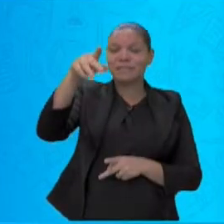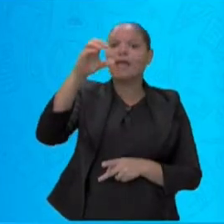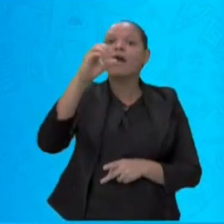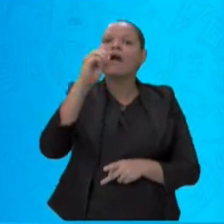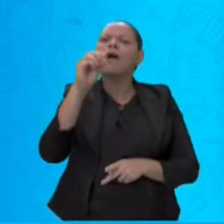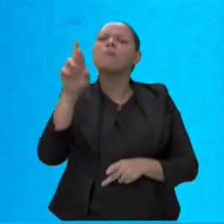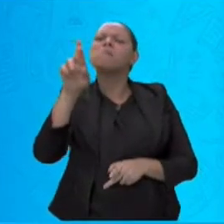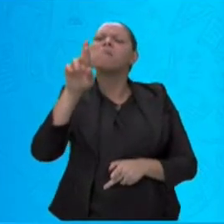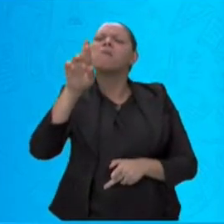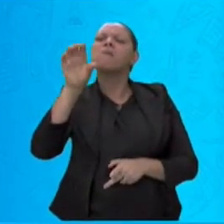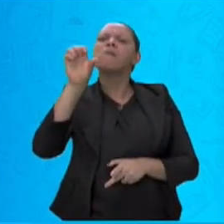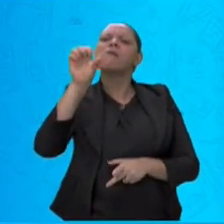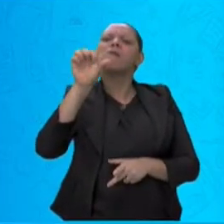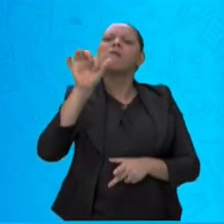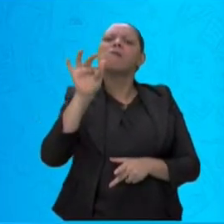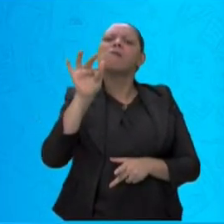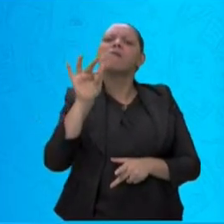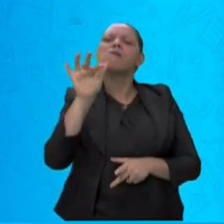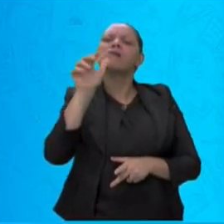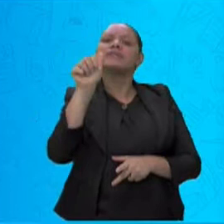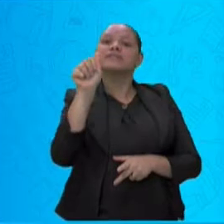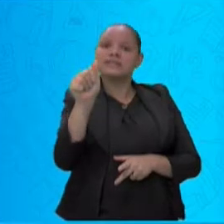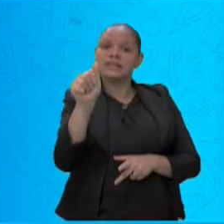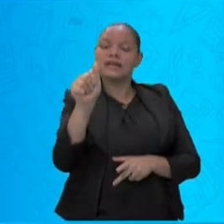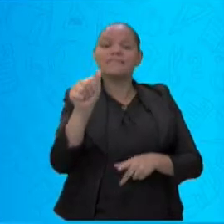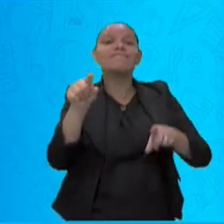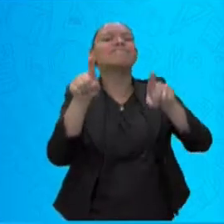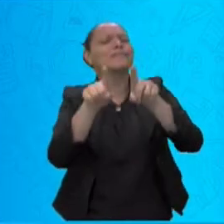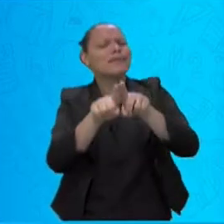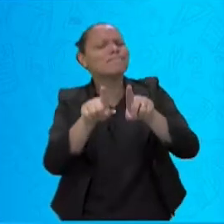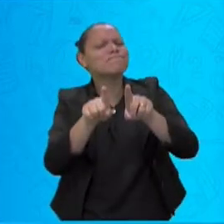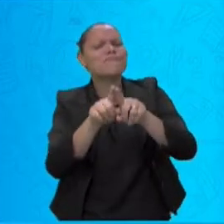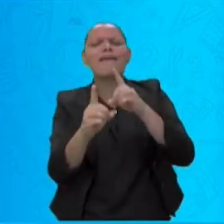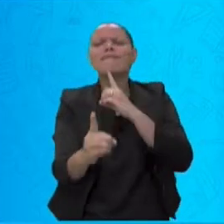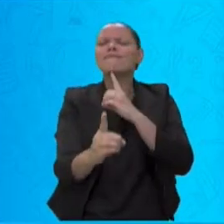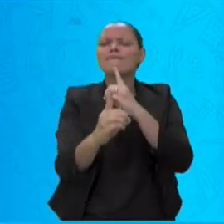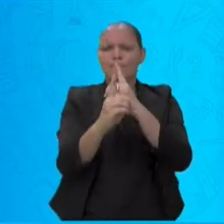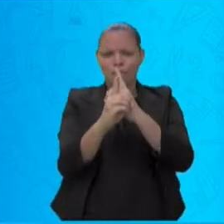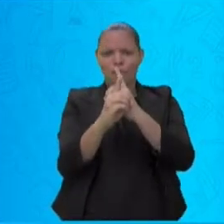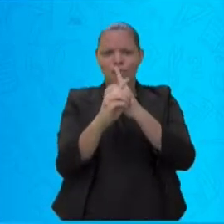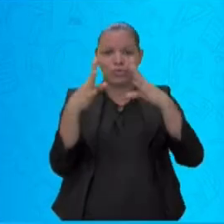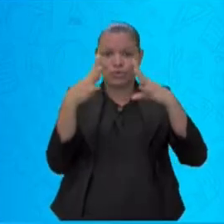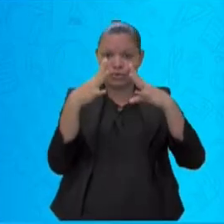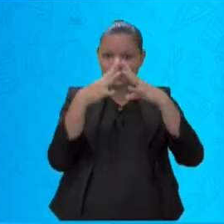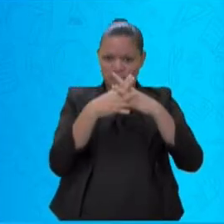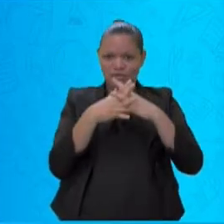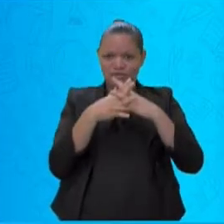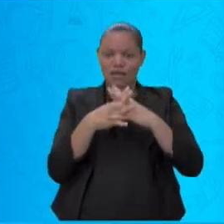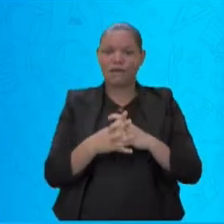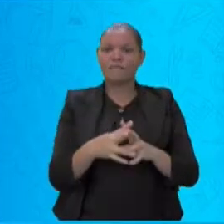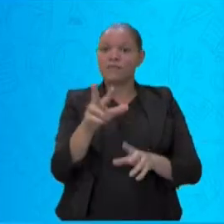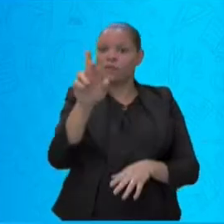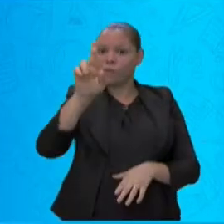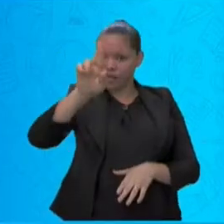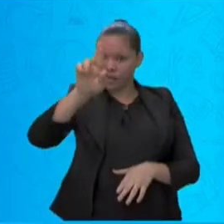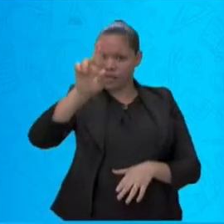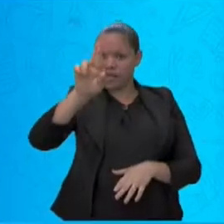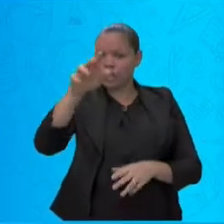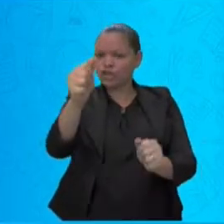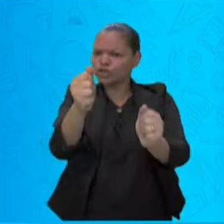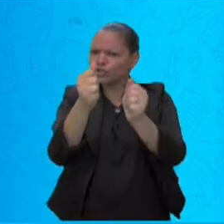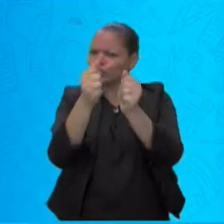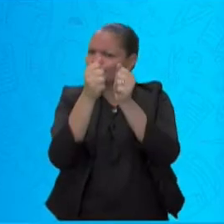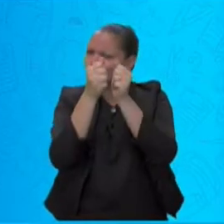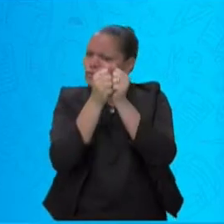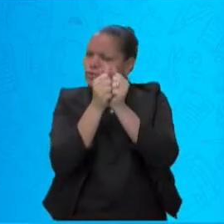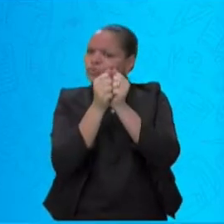Porta. Também eu tenho um encontro consonantal. Porque olha o R ao lado do T. E